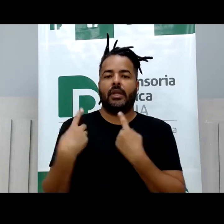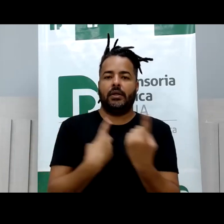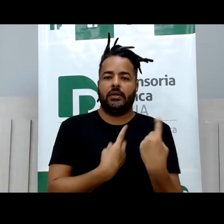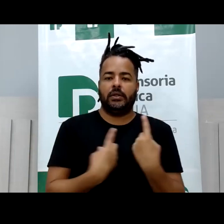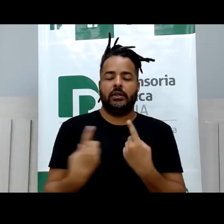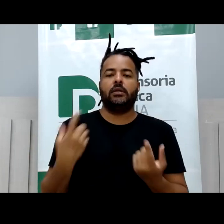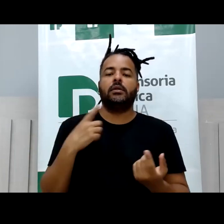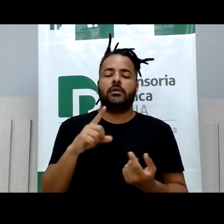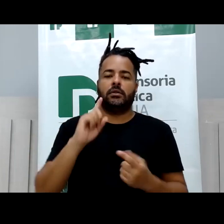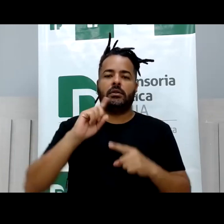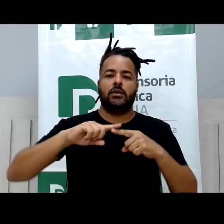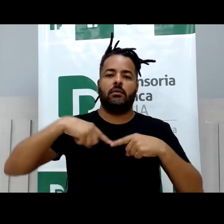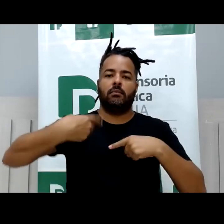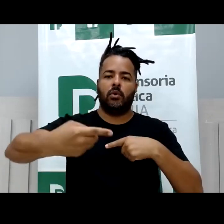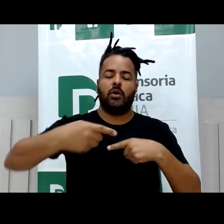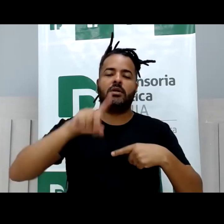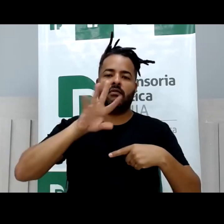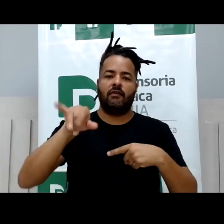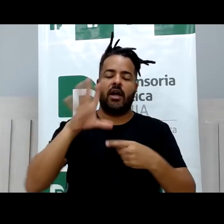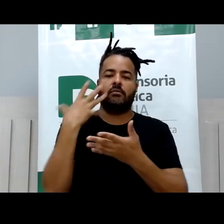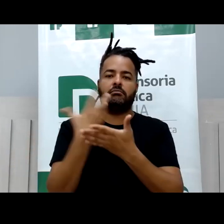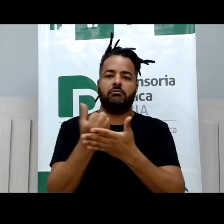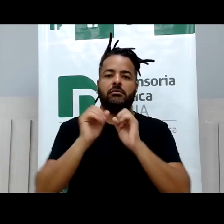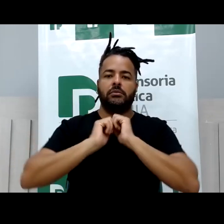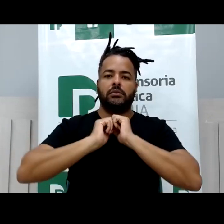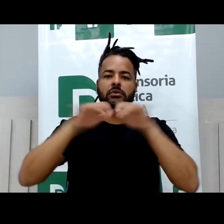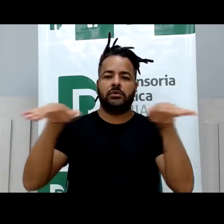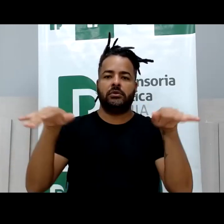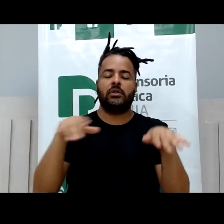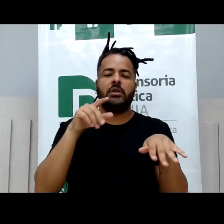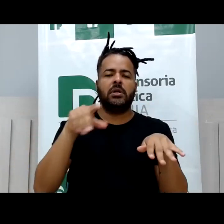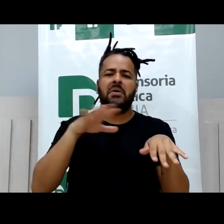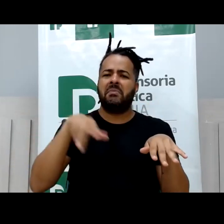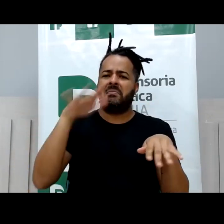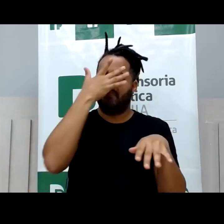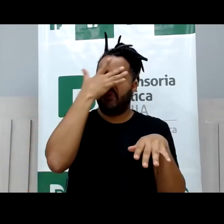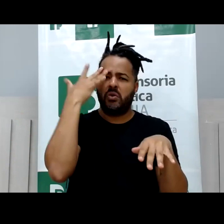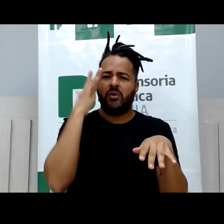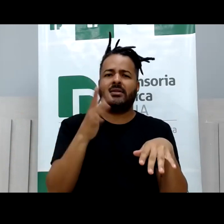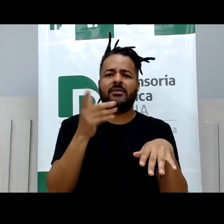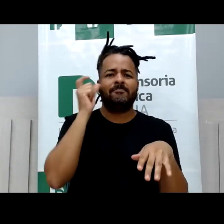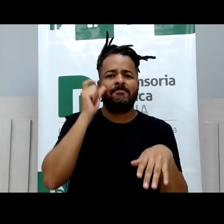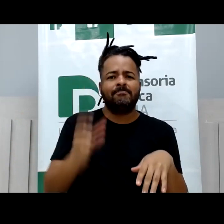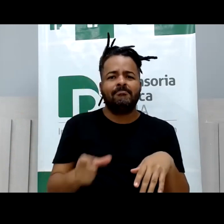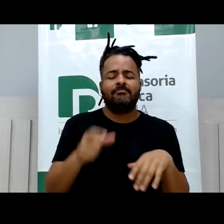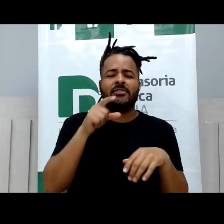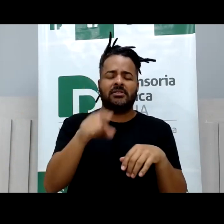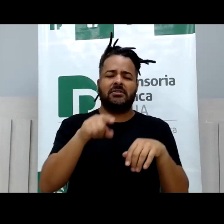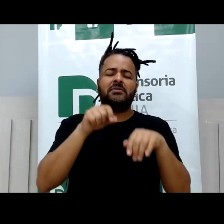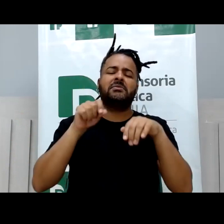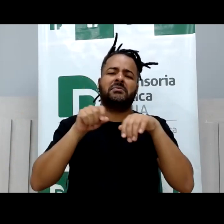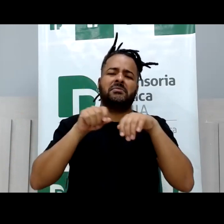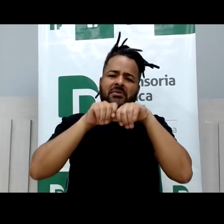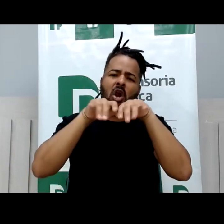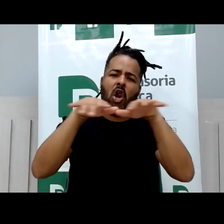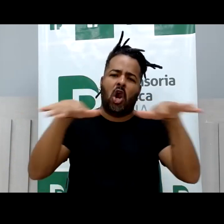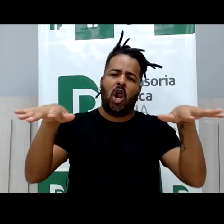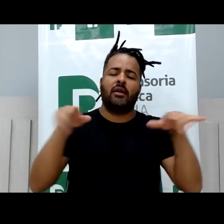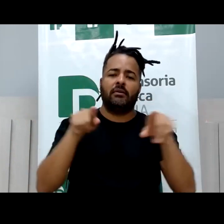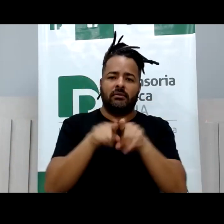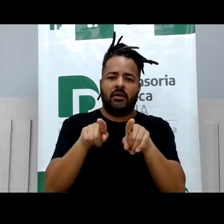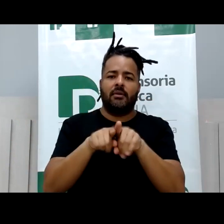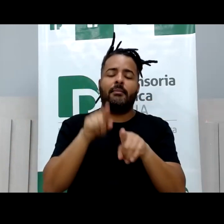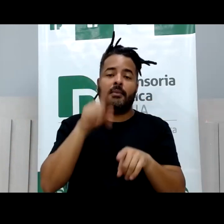e depois, divulgado para todo mundo, para toda a rede, e também para as escolas,